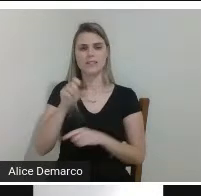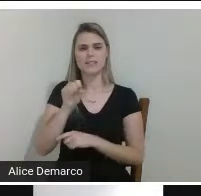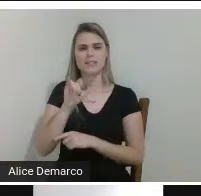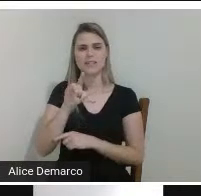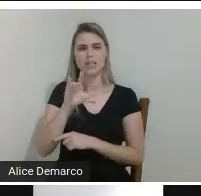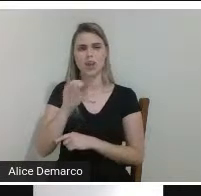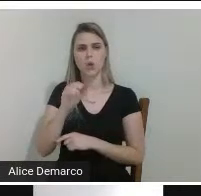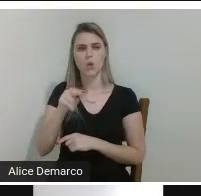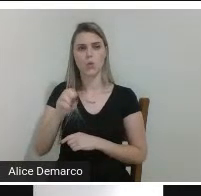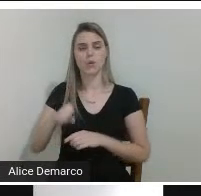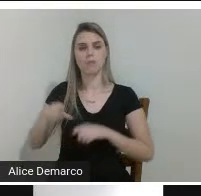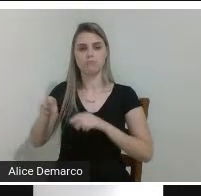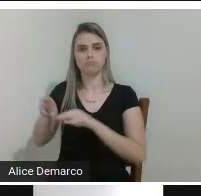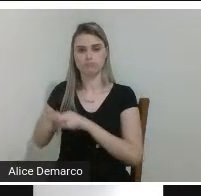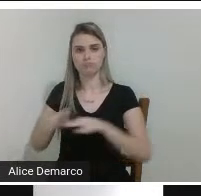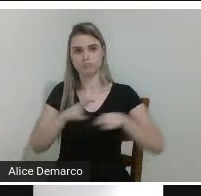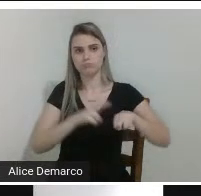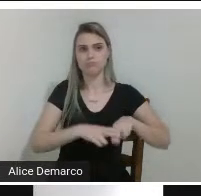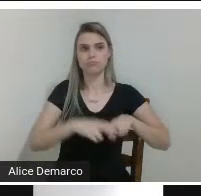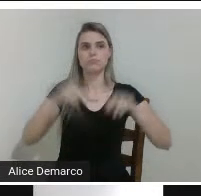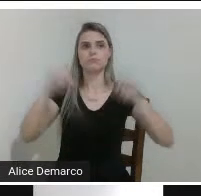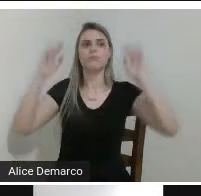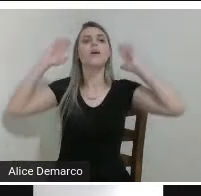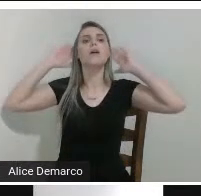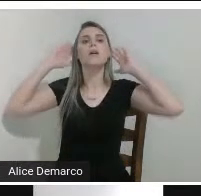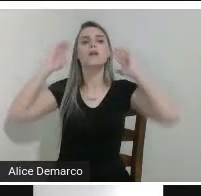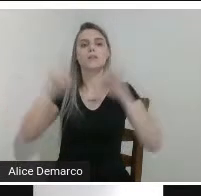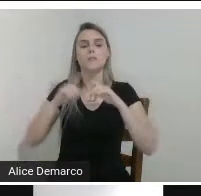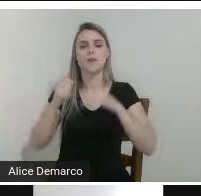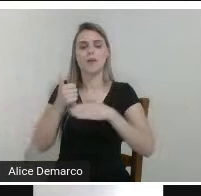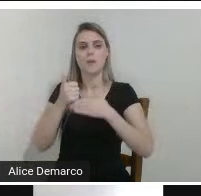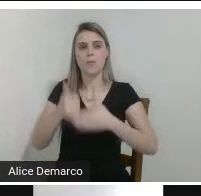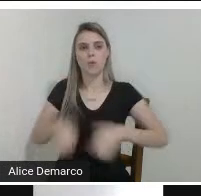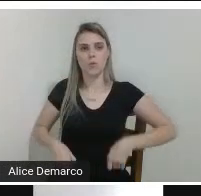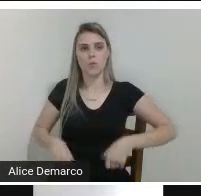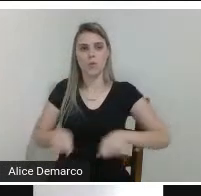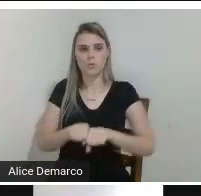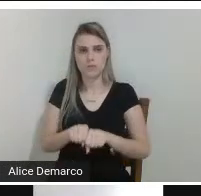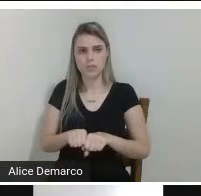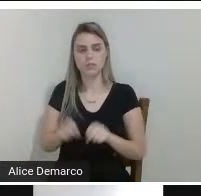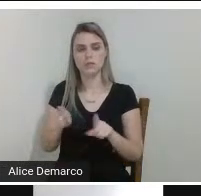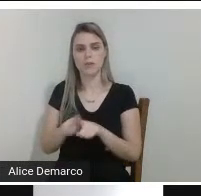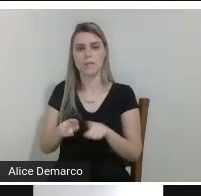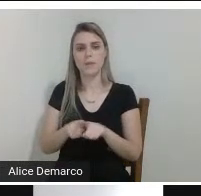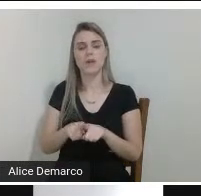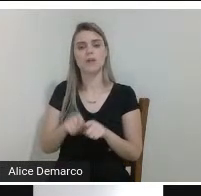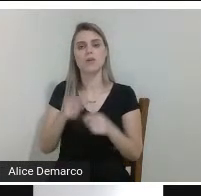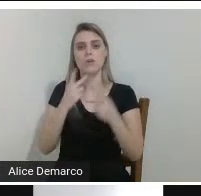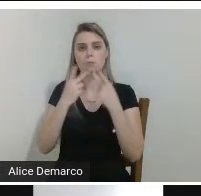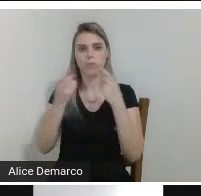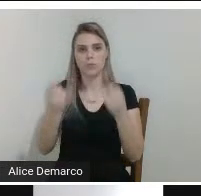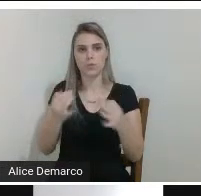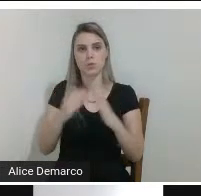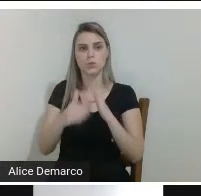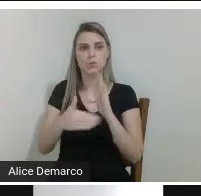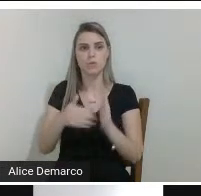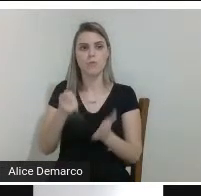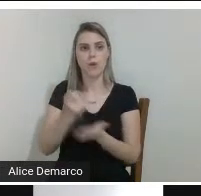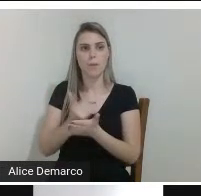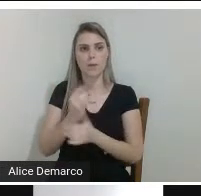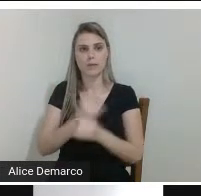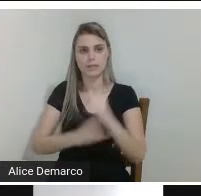para cabeças os assentos e também o cinto de segurança como a Julia citou todos serão comprados pela internet